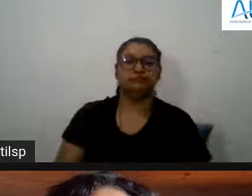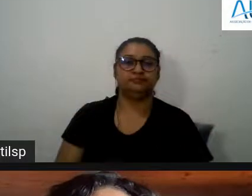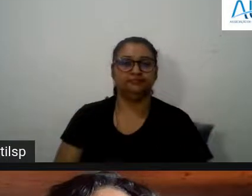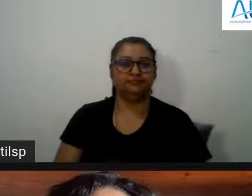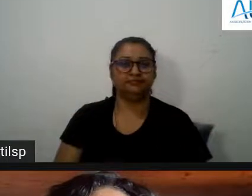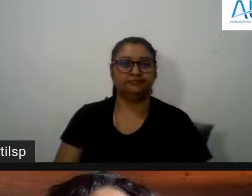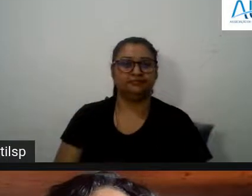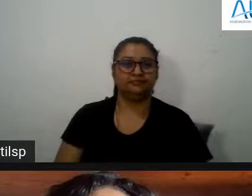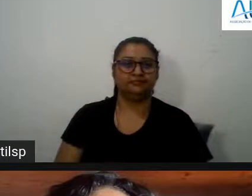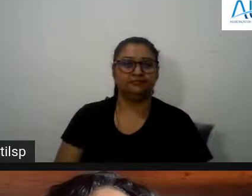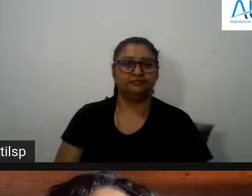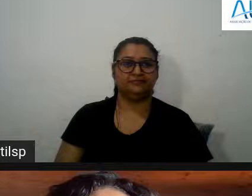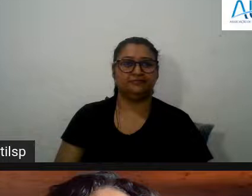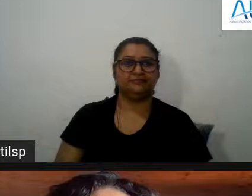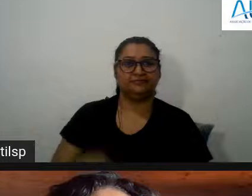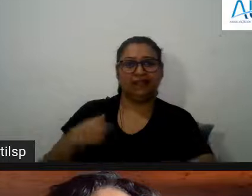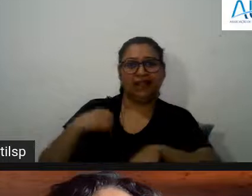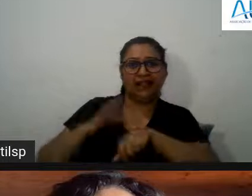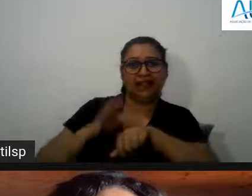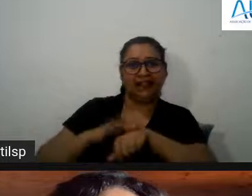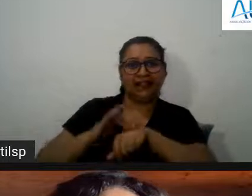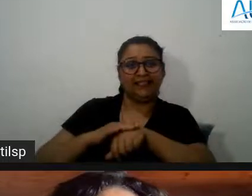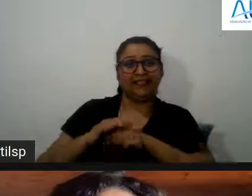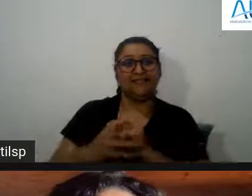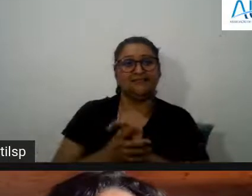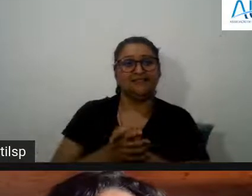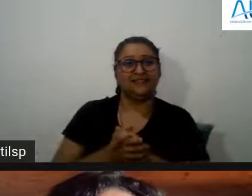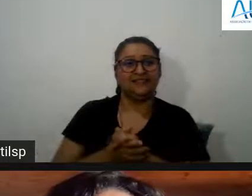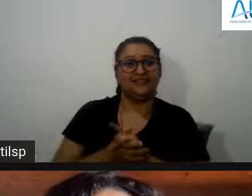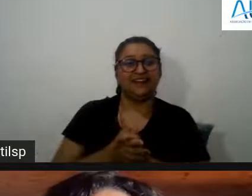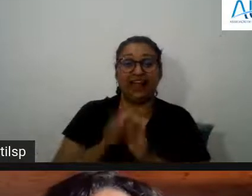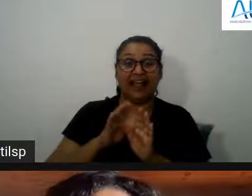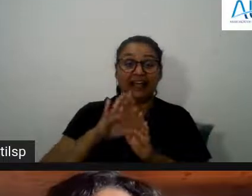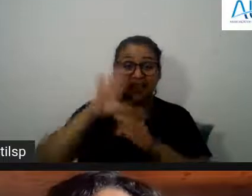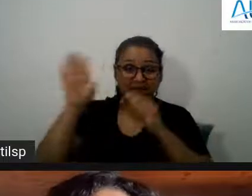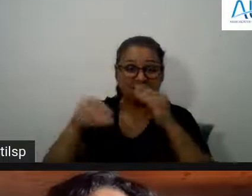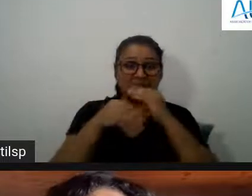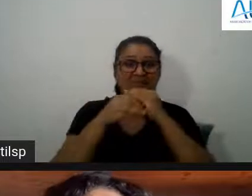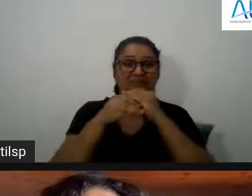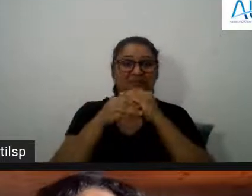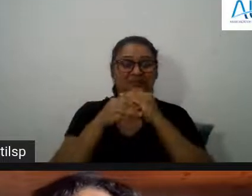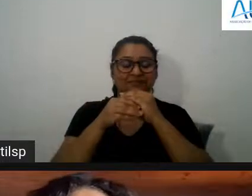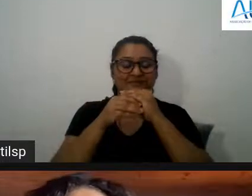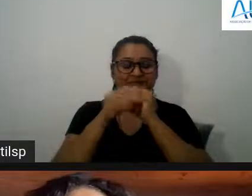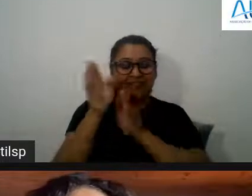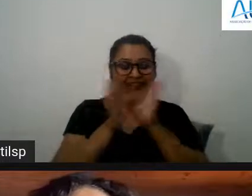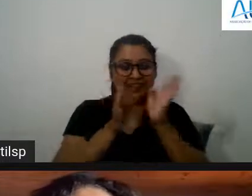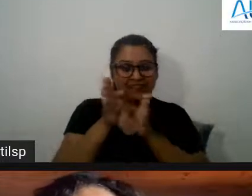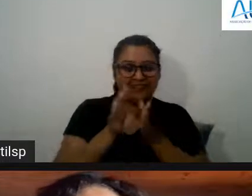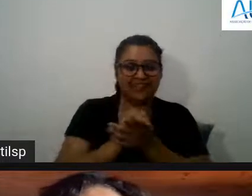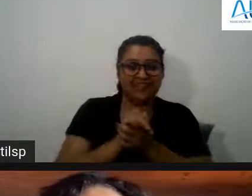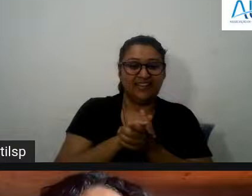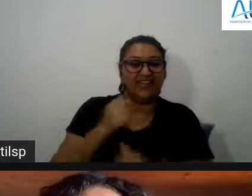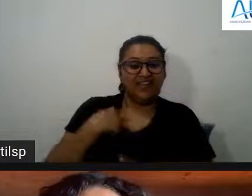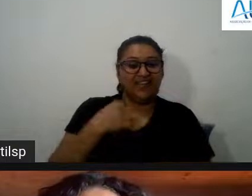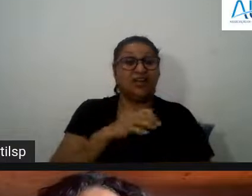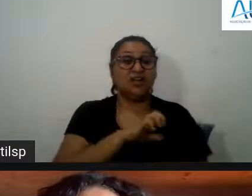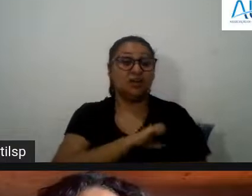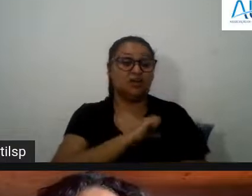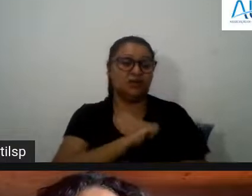também estou-me a enrolar um bocadinho não sei se Antónia queres falar é muito na mesma linha mas eu gosto muito desta